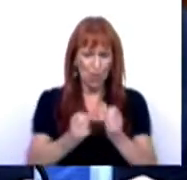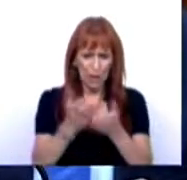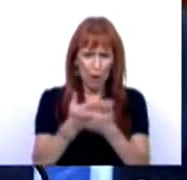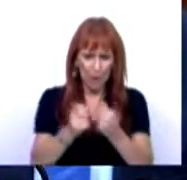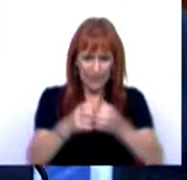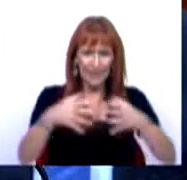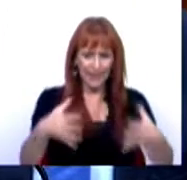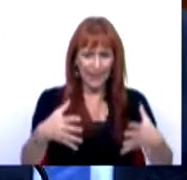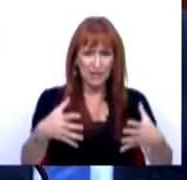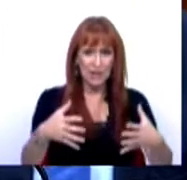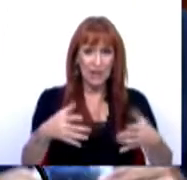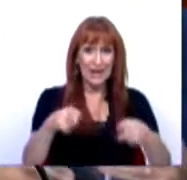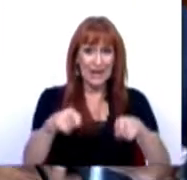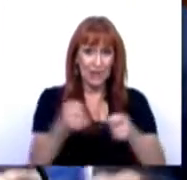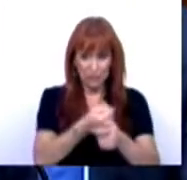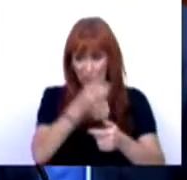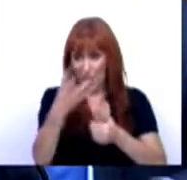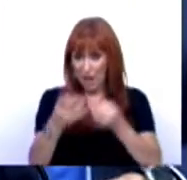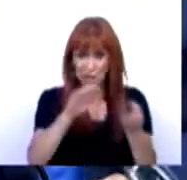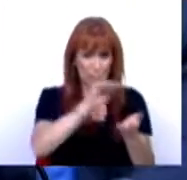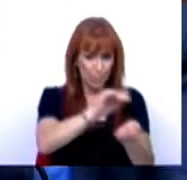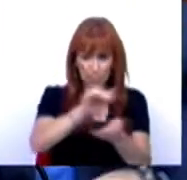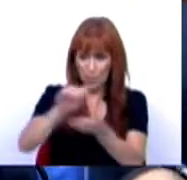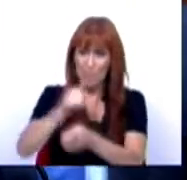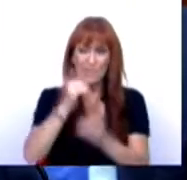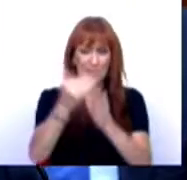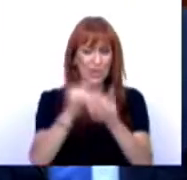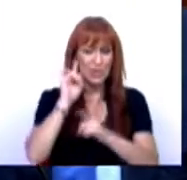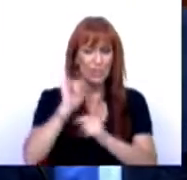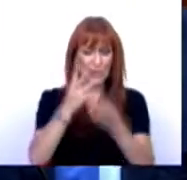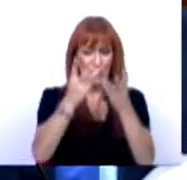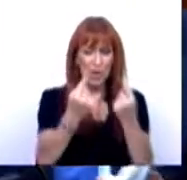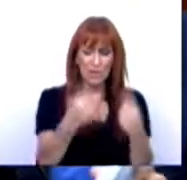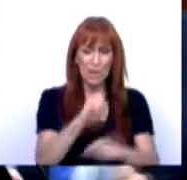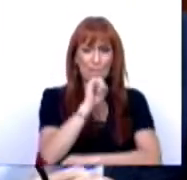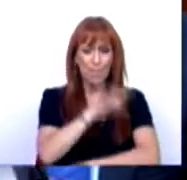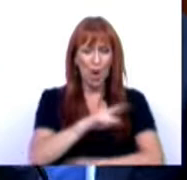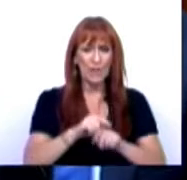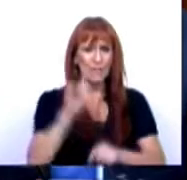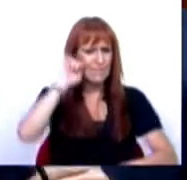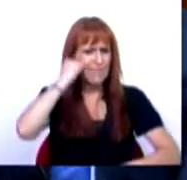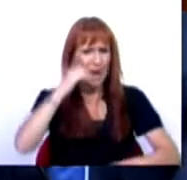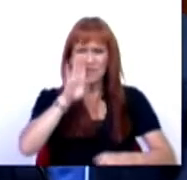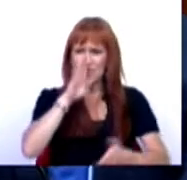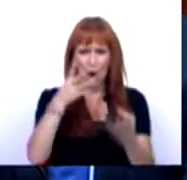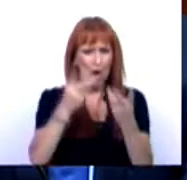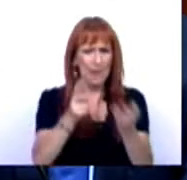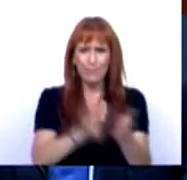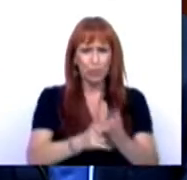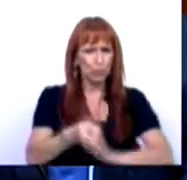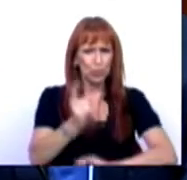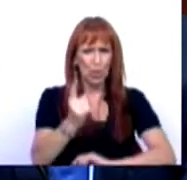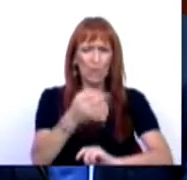económico e que, para isso, há um conjunto de pacote de medidas muito importantes deste orçamento que podem ficar em causa se este orçamento não for aprovado.